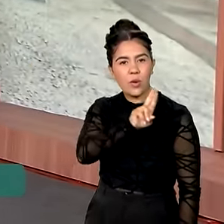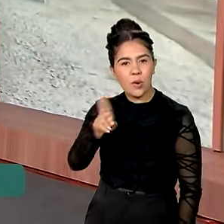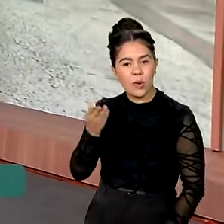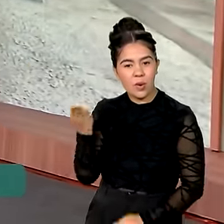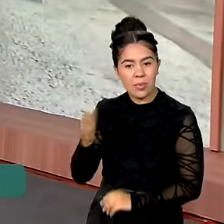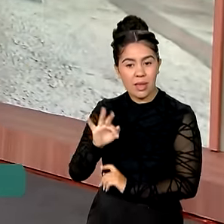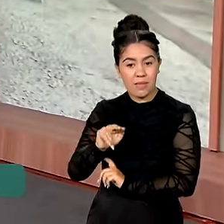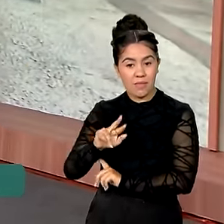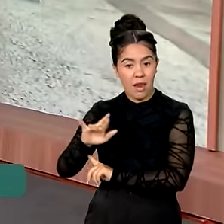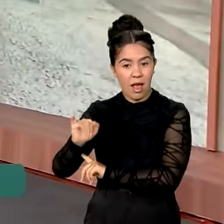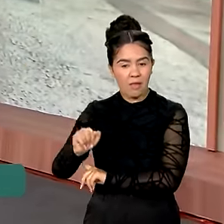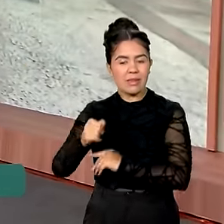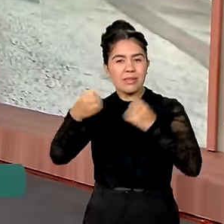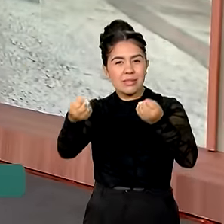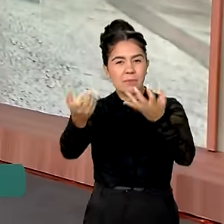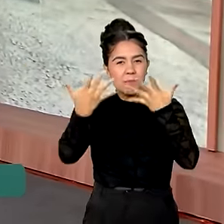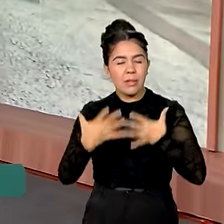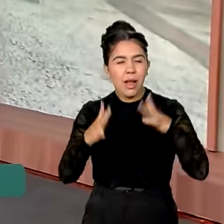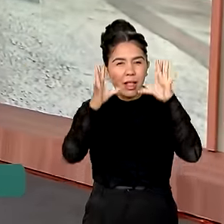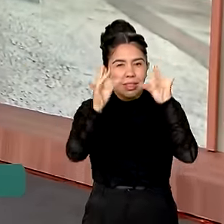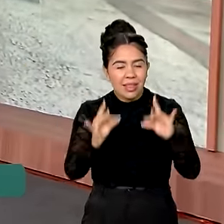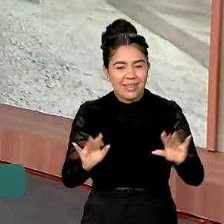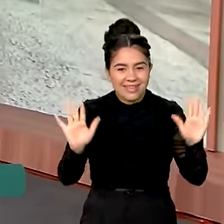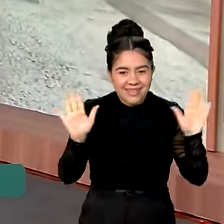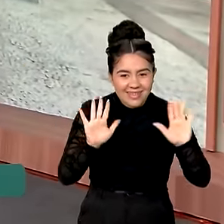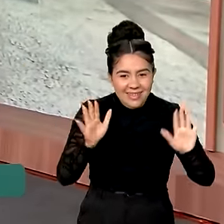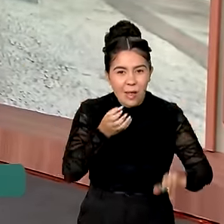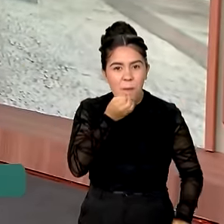repórter Flávia Grossi. Bom dia, Flávia.